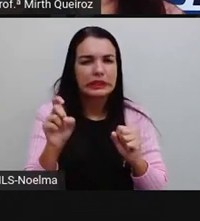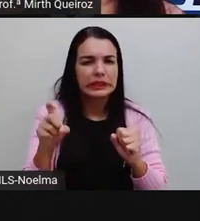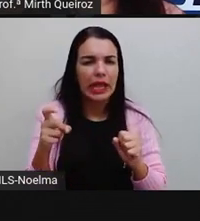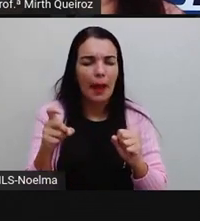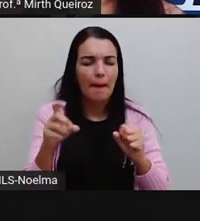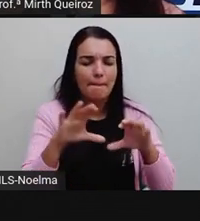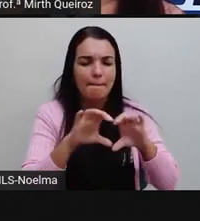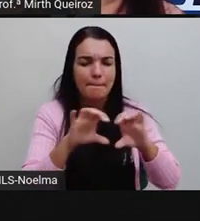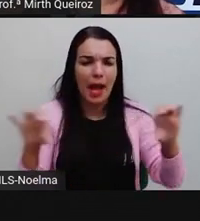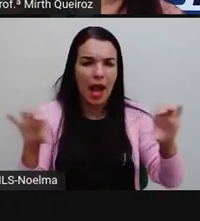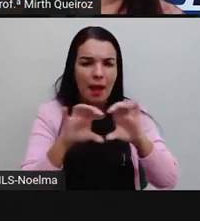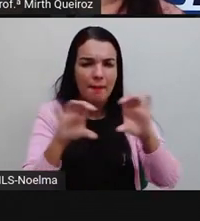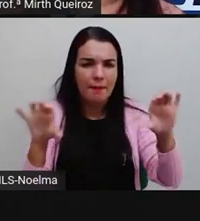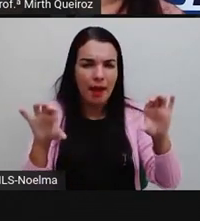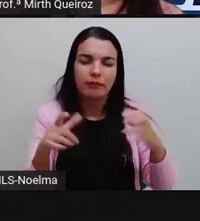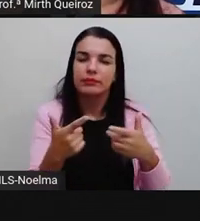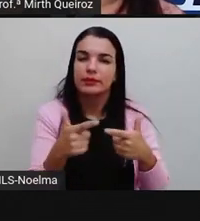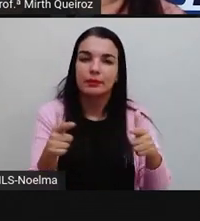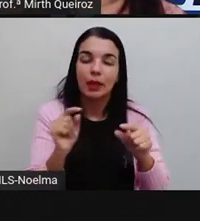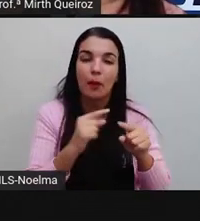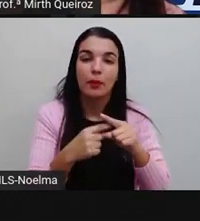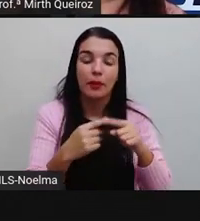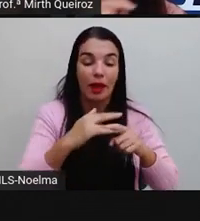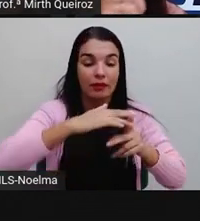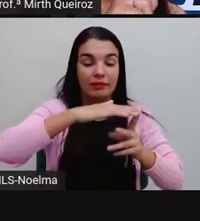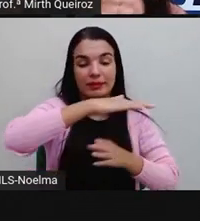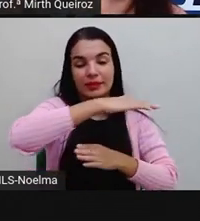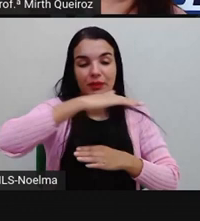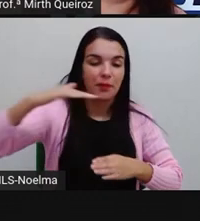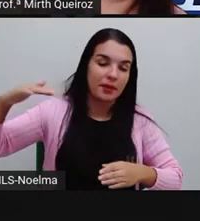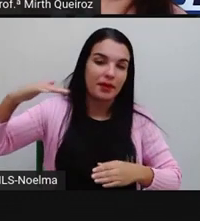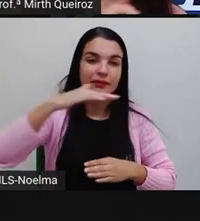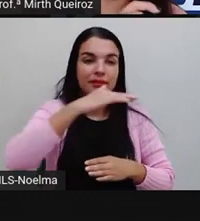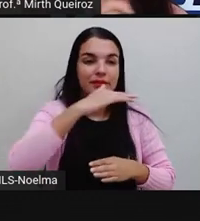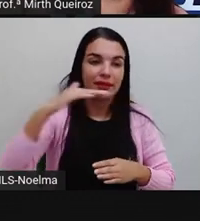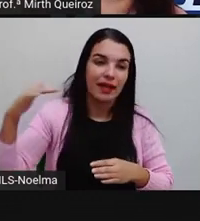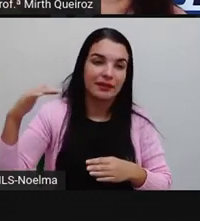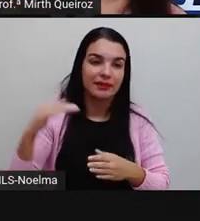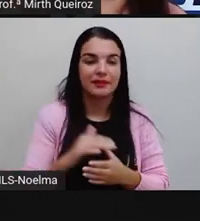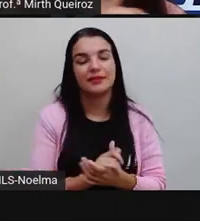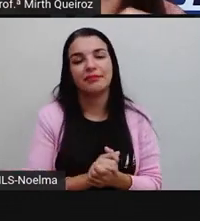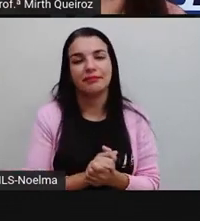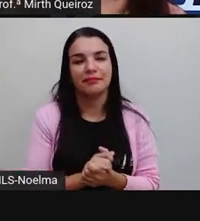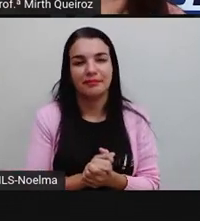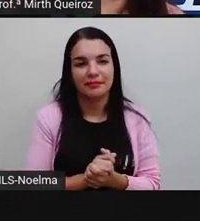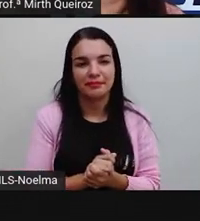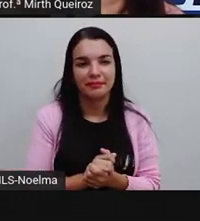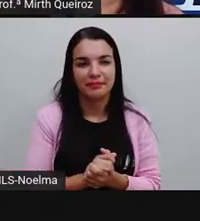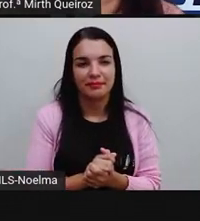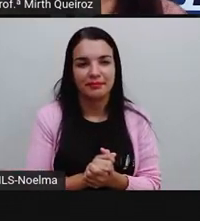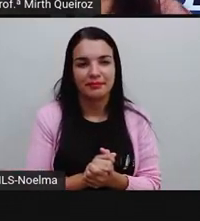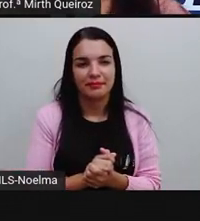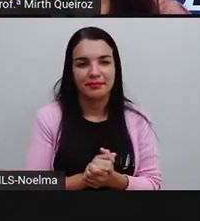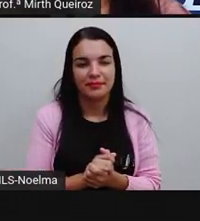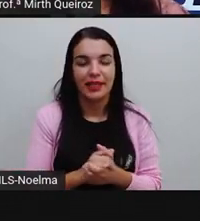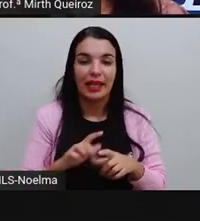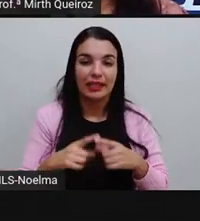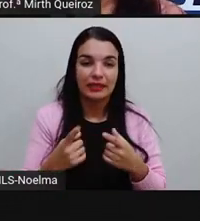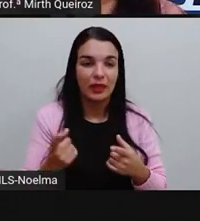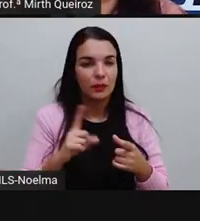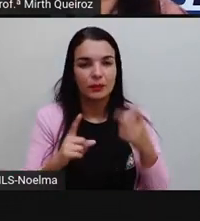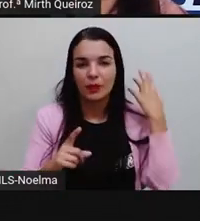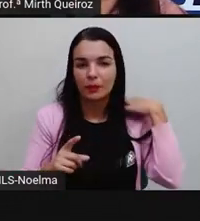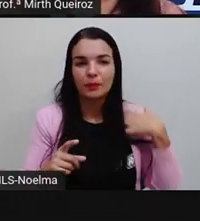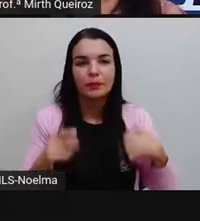barras? Também não. Por quê? Porque nós teremos ali as barrinhas ali deitadinhas, né? Na horizontal. Então, não